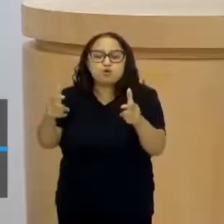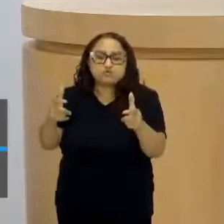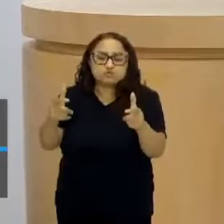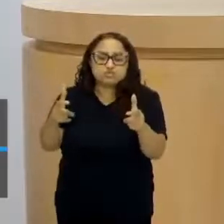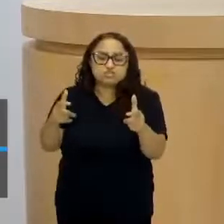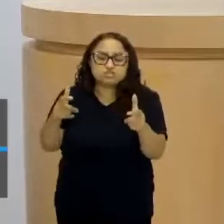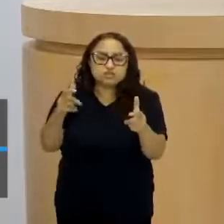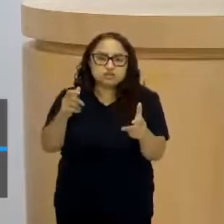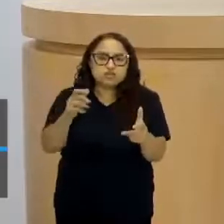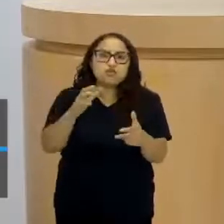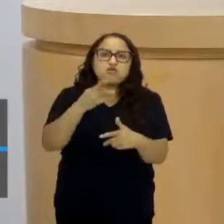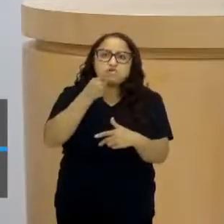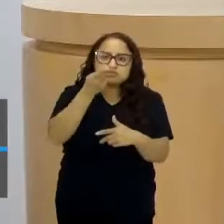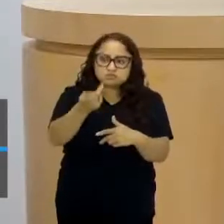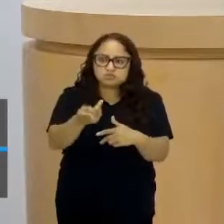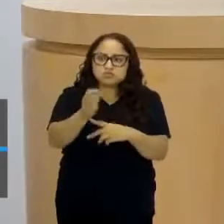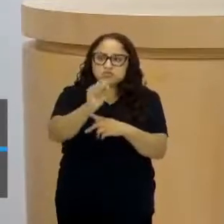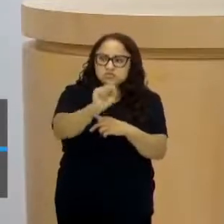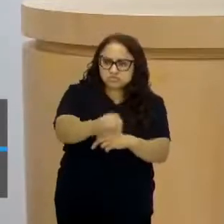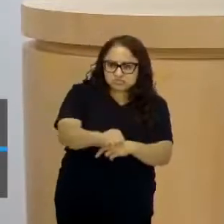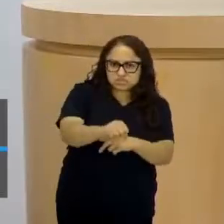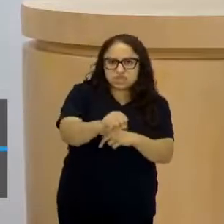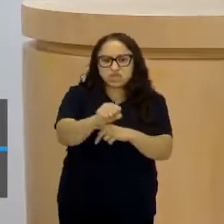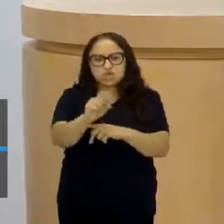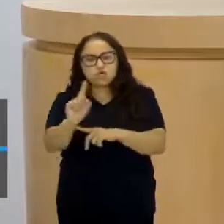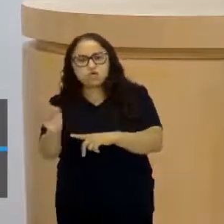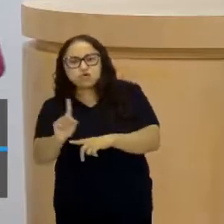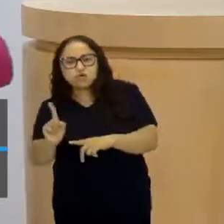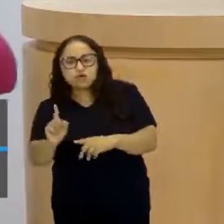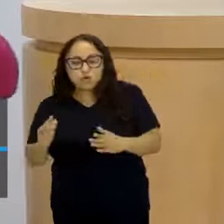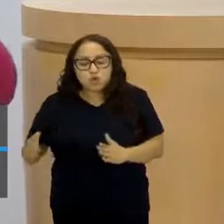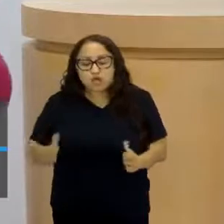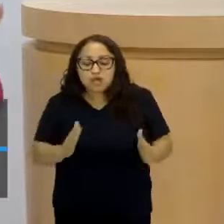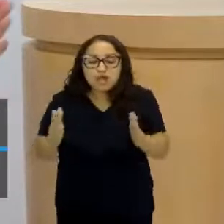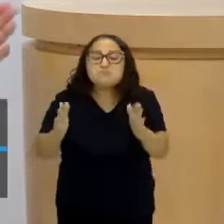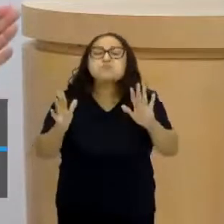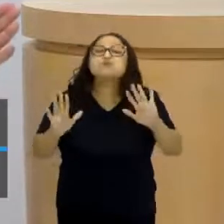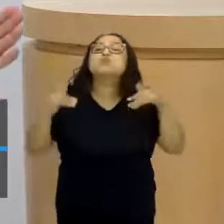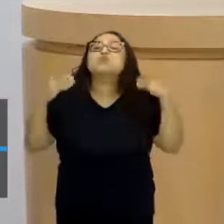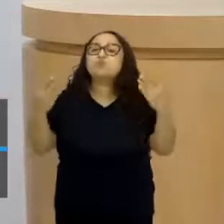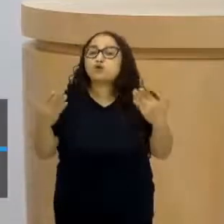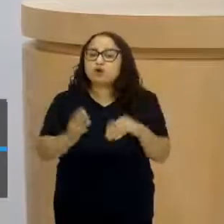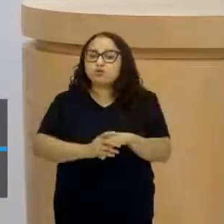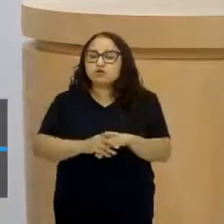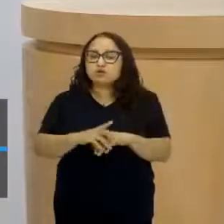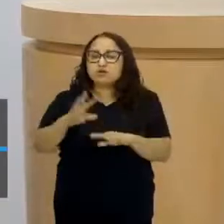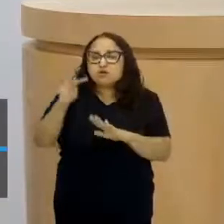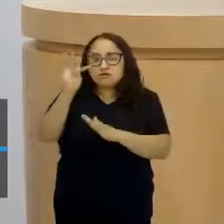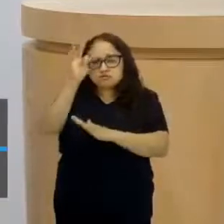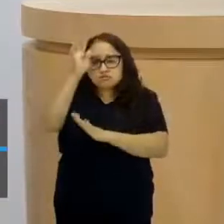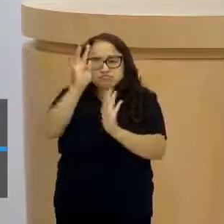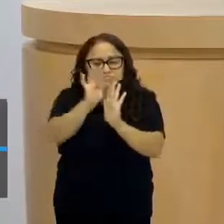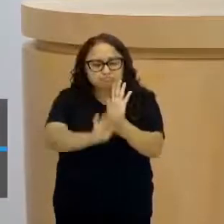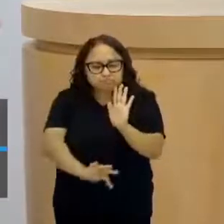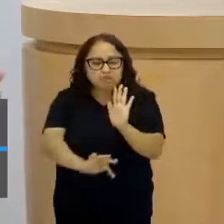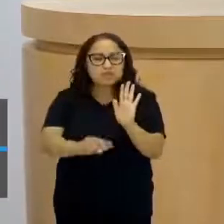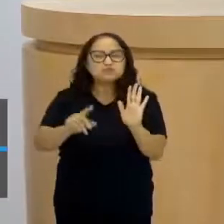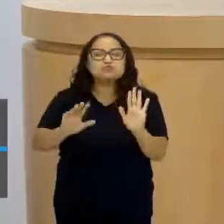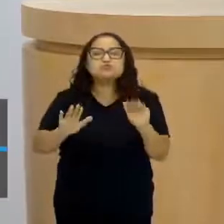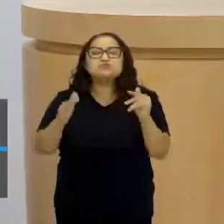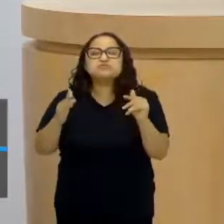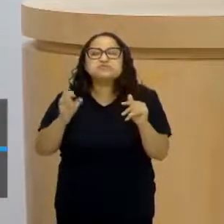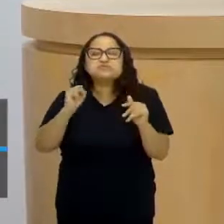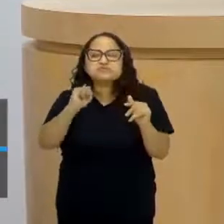Para que lado, né? Eu tomo qual o caminho? Dentro de um tema mais amplo, Dentro de uma perspectiva maior,